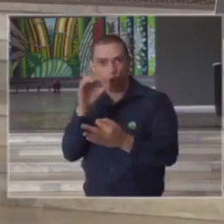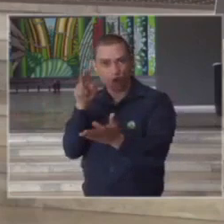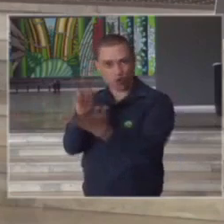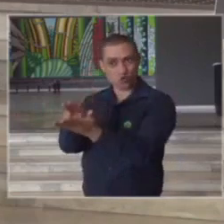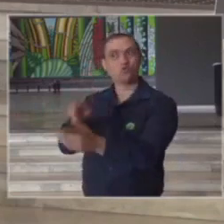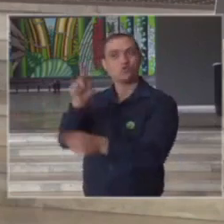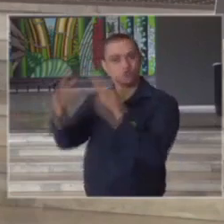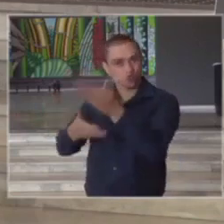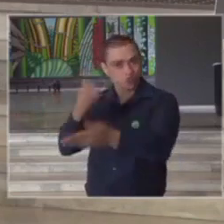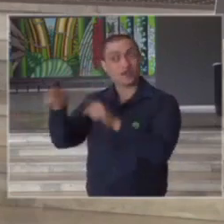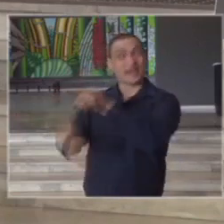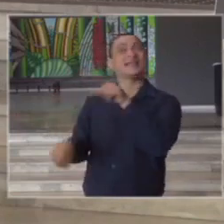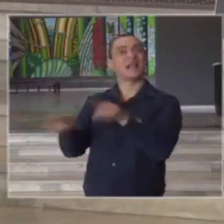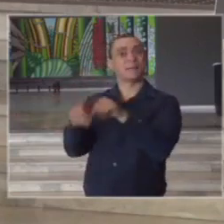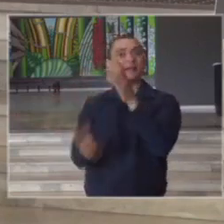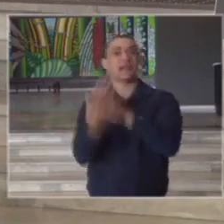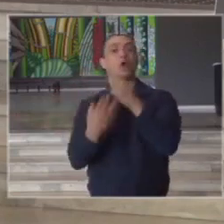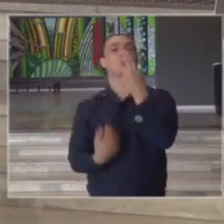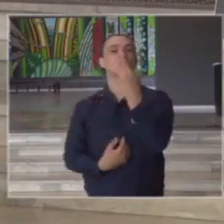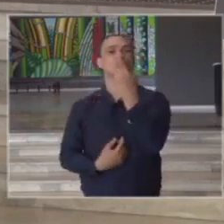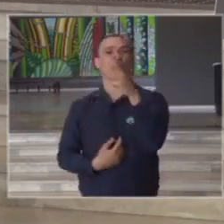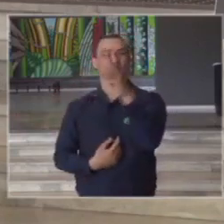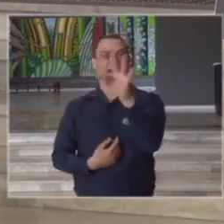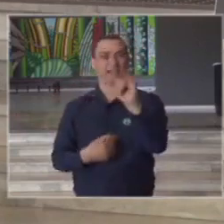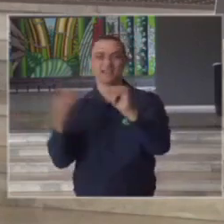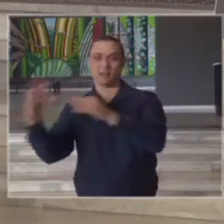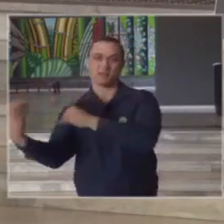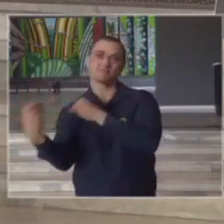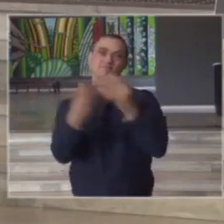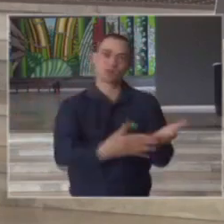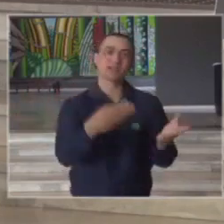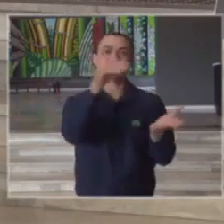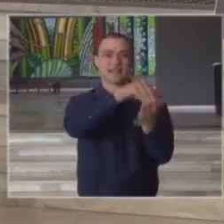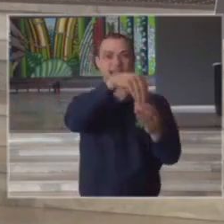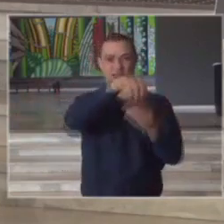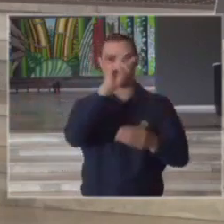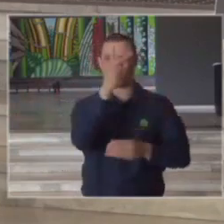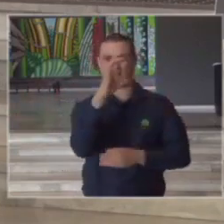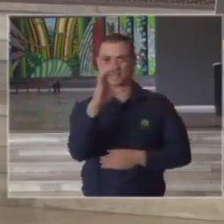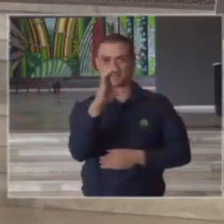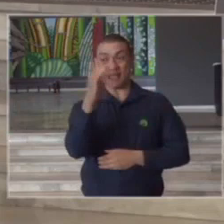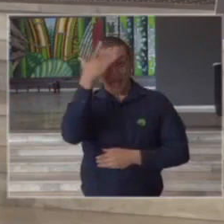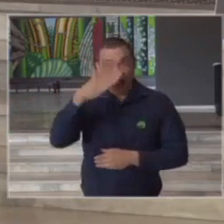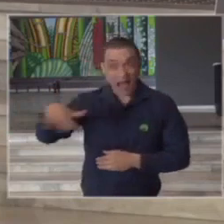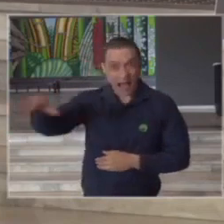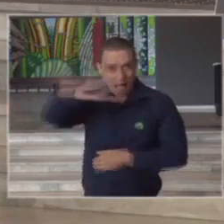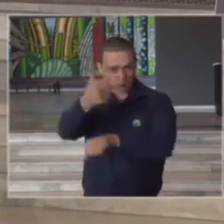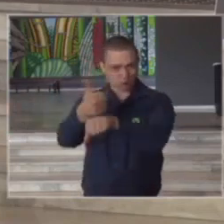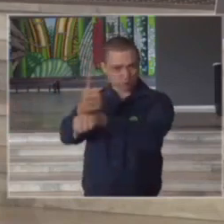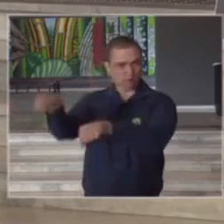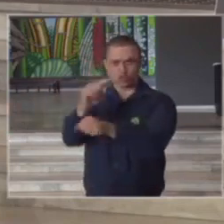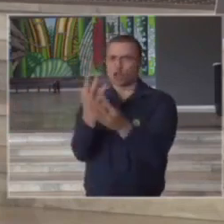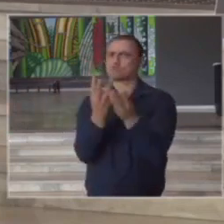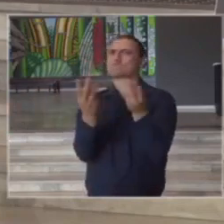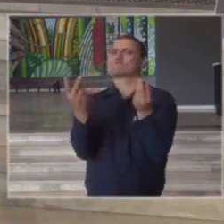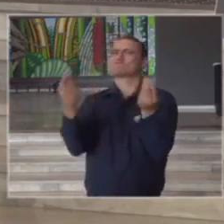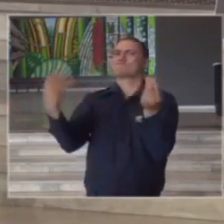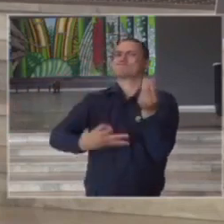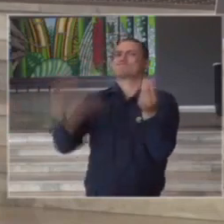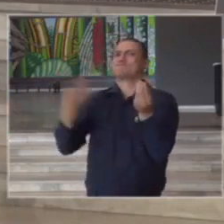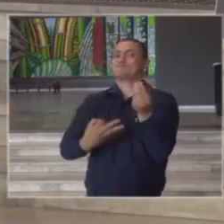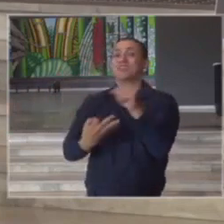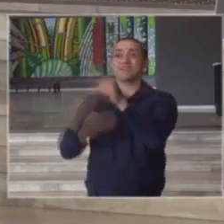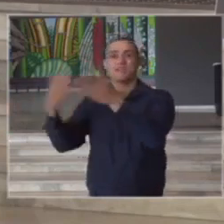vai adotar uma UTI no Ciplau das Clínicas são pessoas altamente qualificadas que vêm se